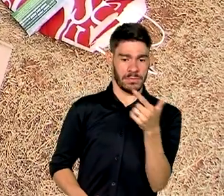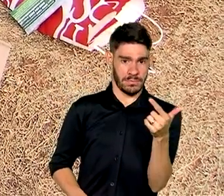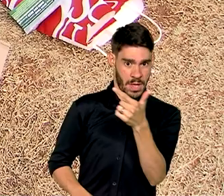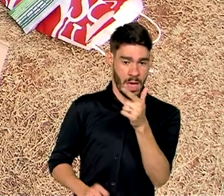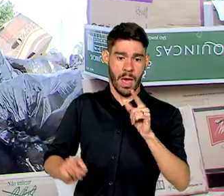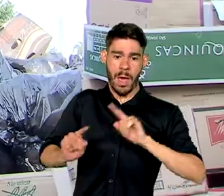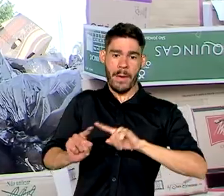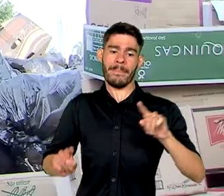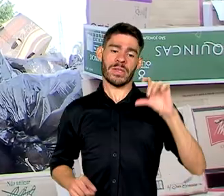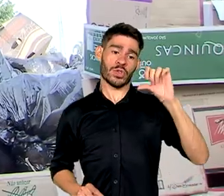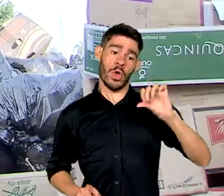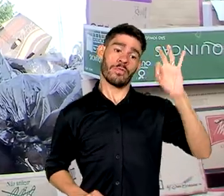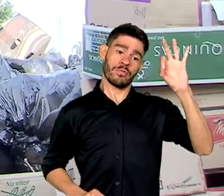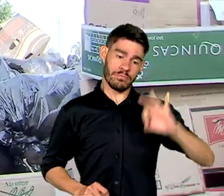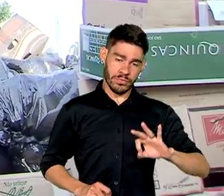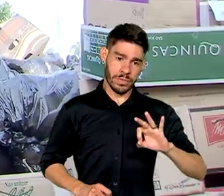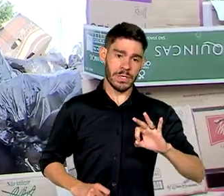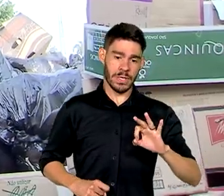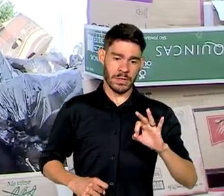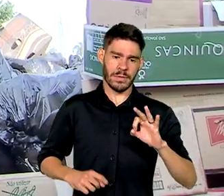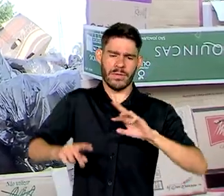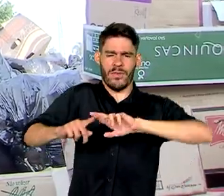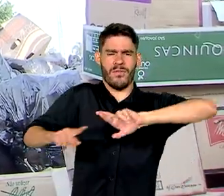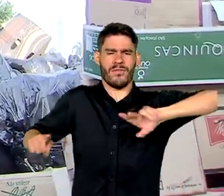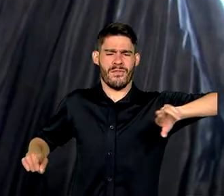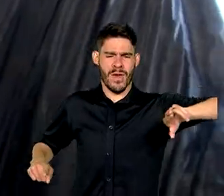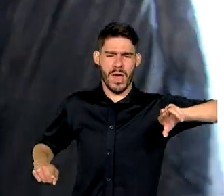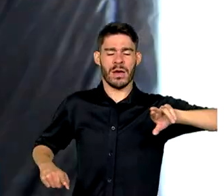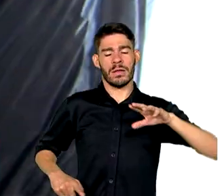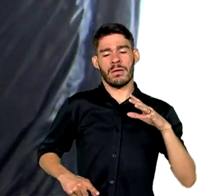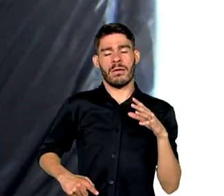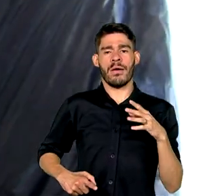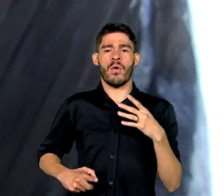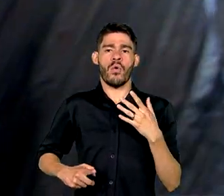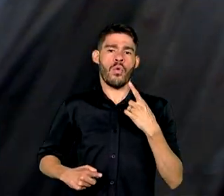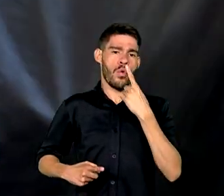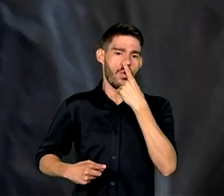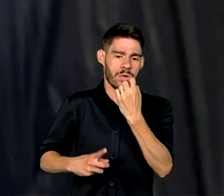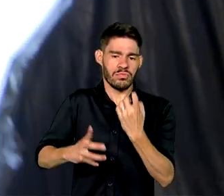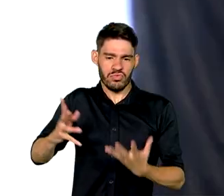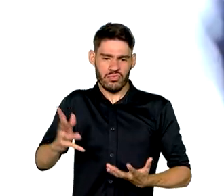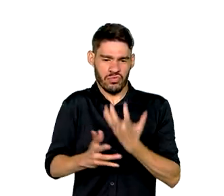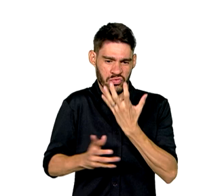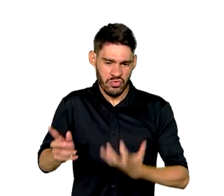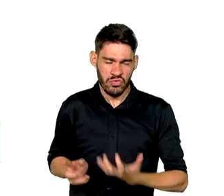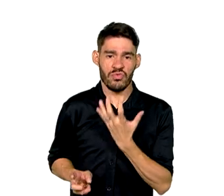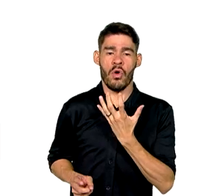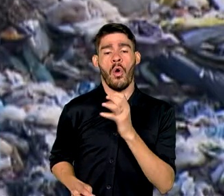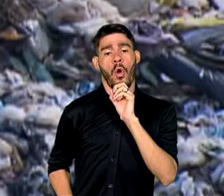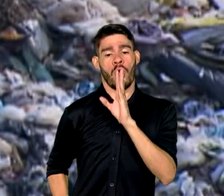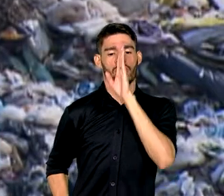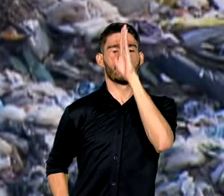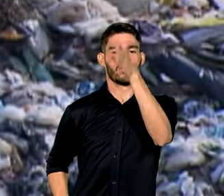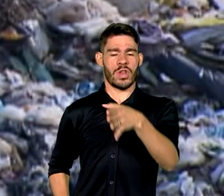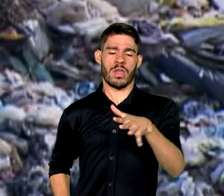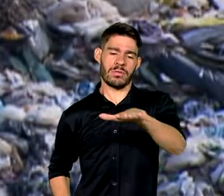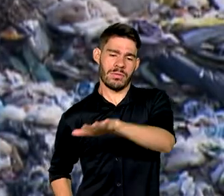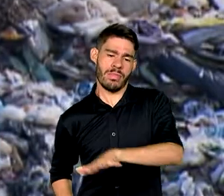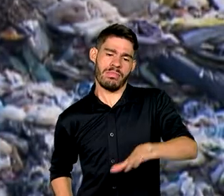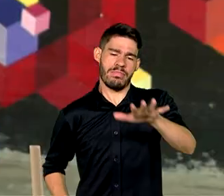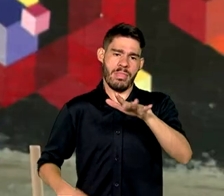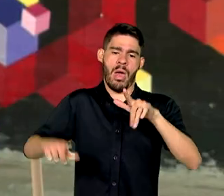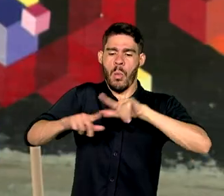9%, os destinos são variados. O lixo é queimado ou jogado diretamente em terrenos